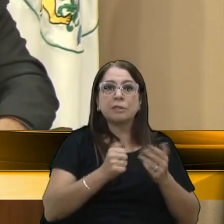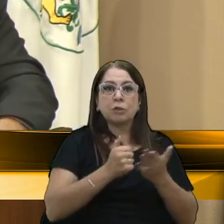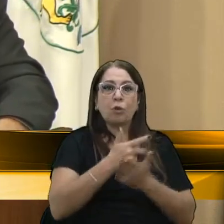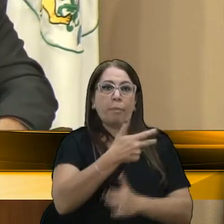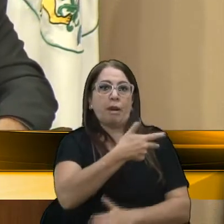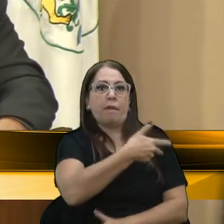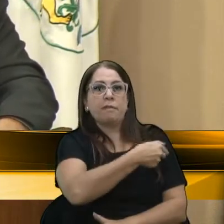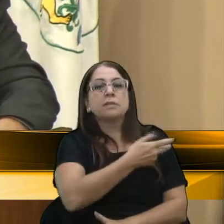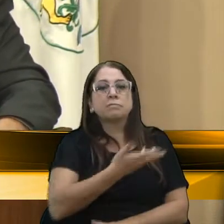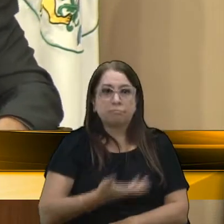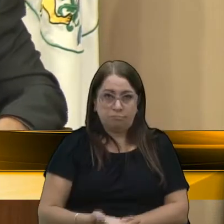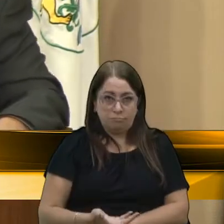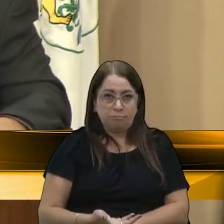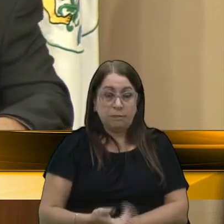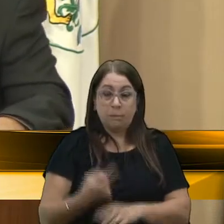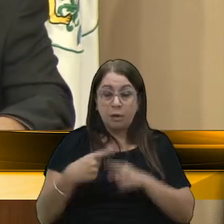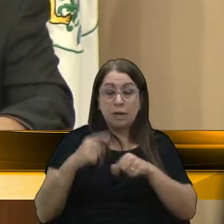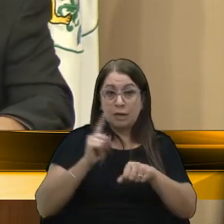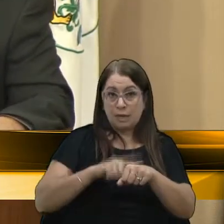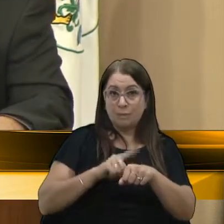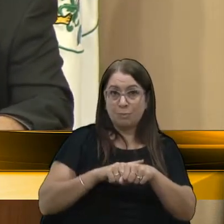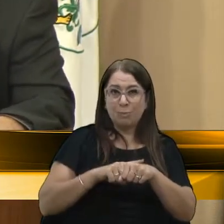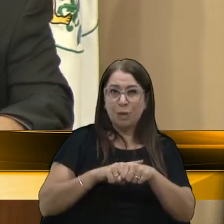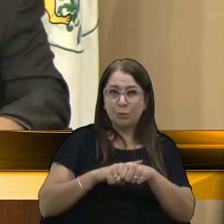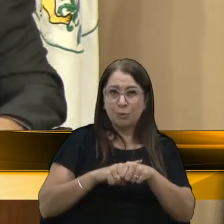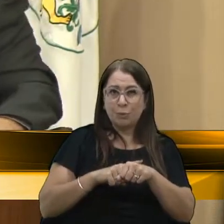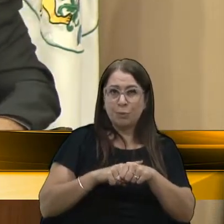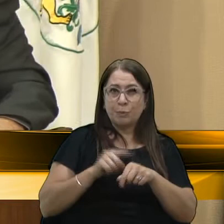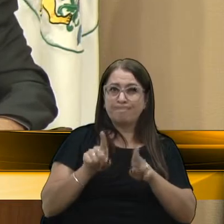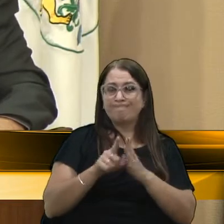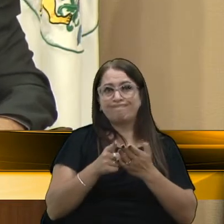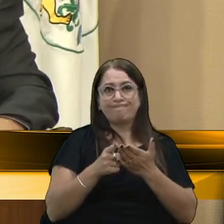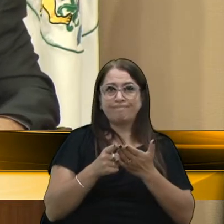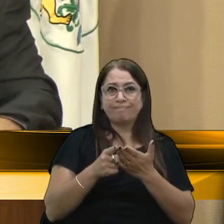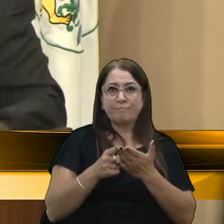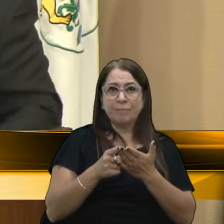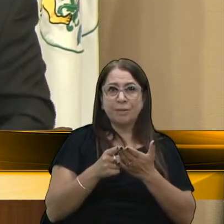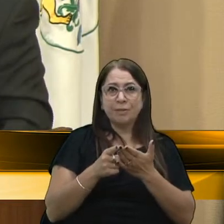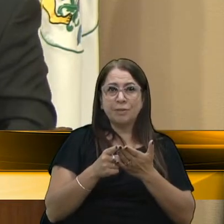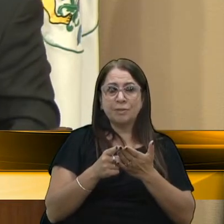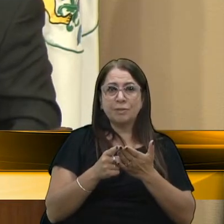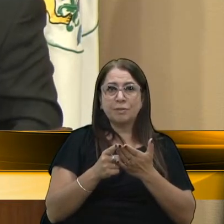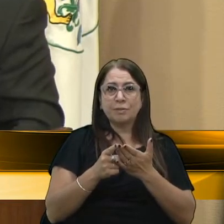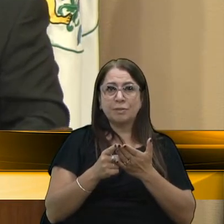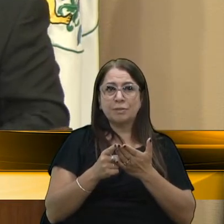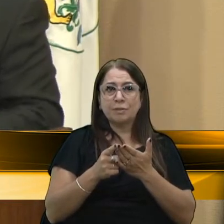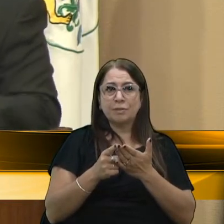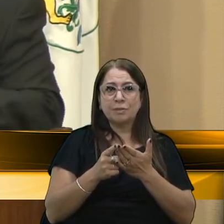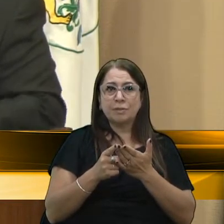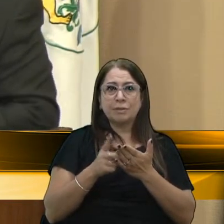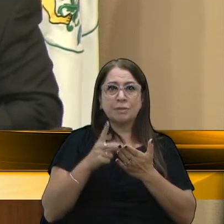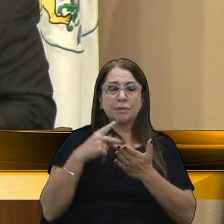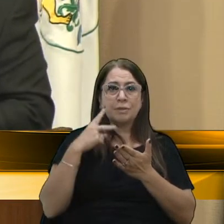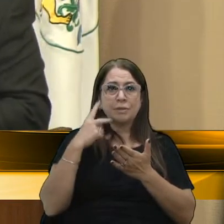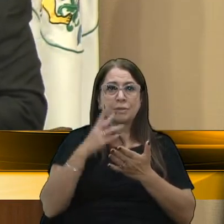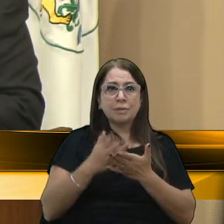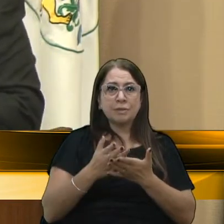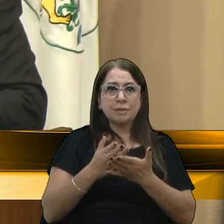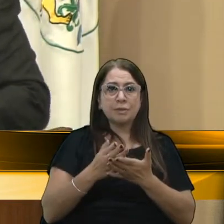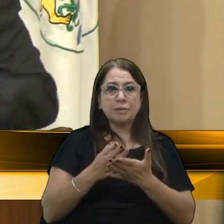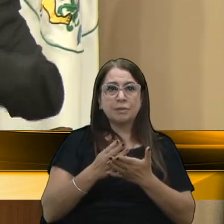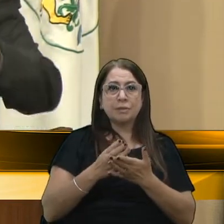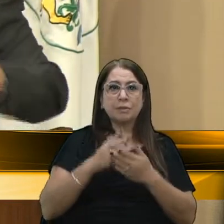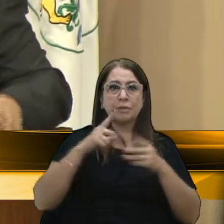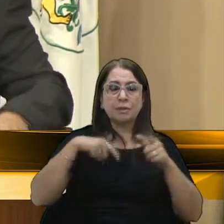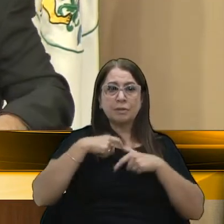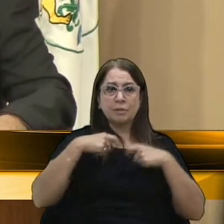vacinas. Porque nesse momento, a vacina, quando o vereador Daniluz fala